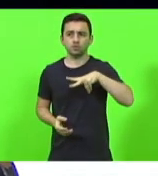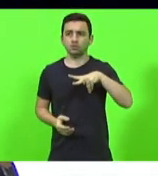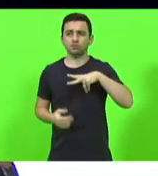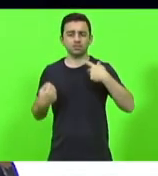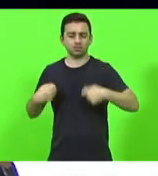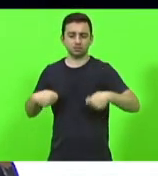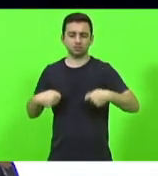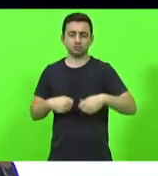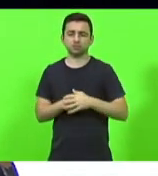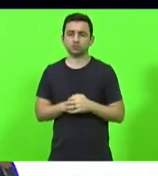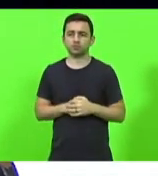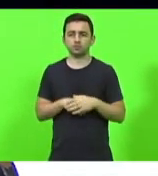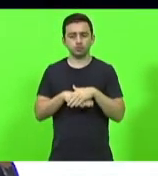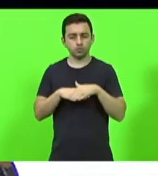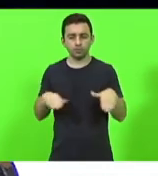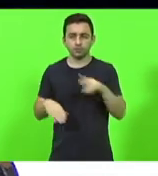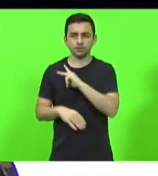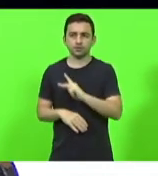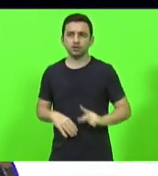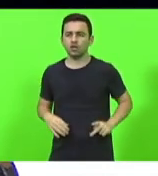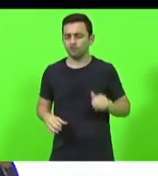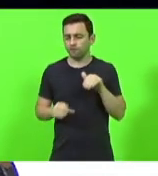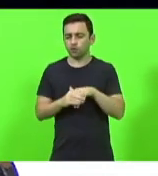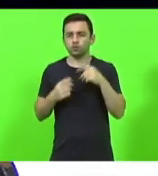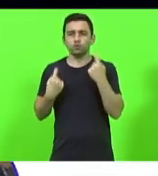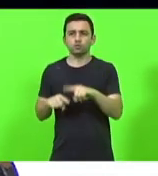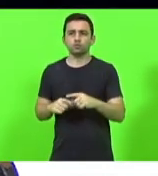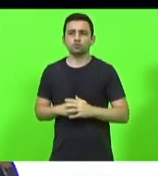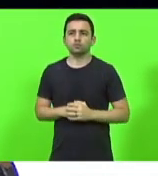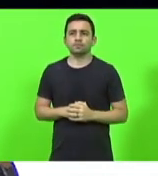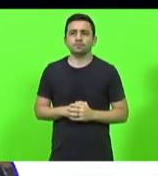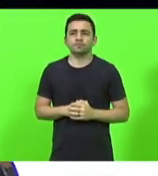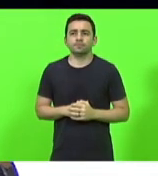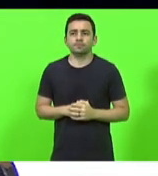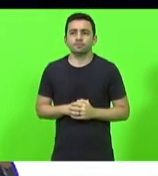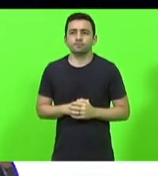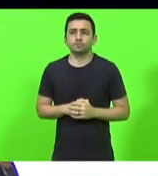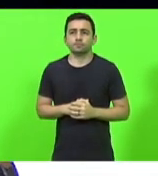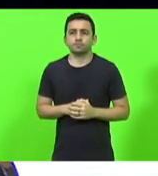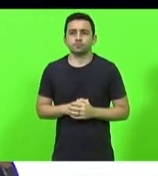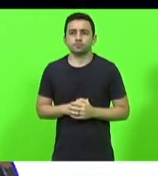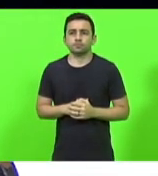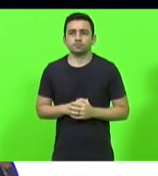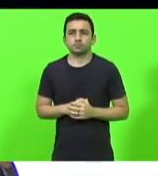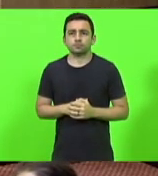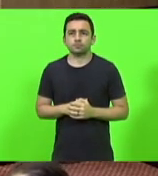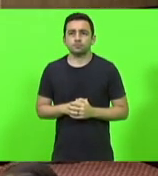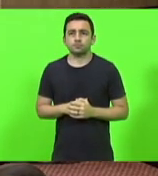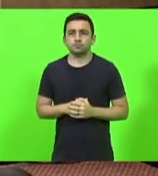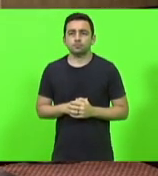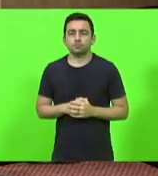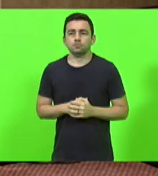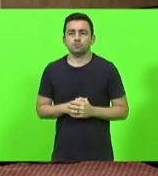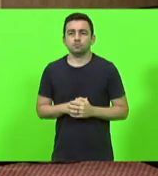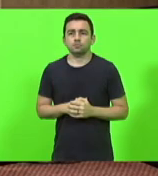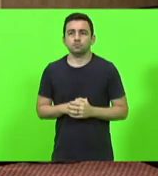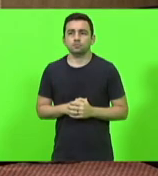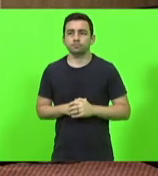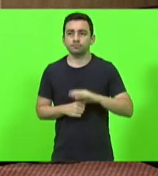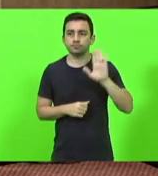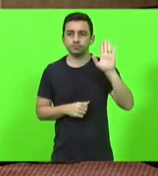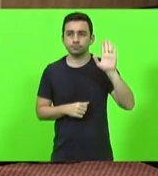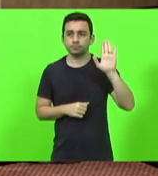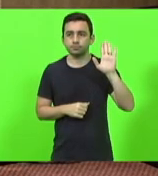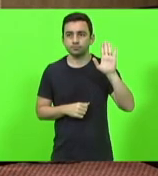É isso, senhor presidente. Nós votamos, eu voto contrário a proposta. Deputado Zé Mito Schaefer. Presidente, apenas para